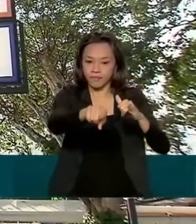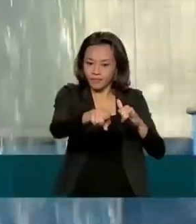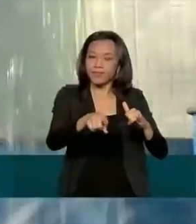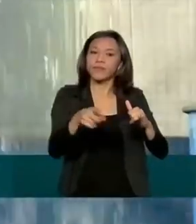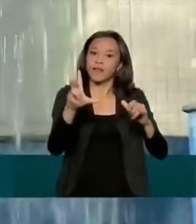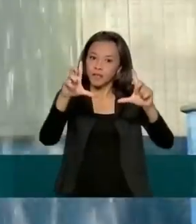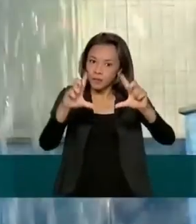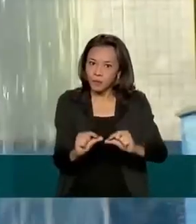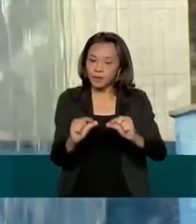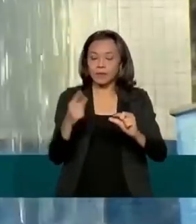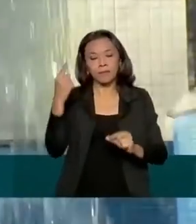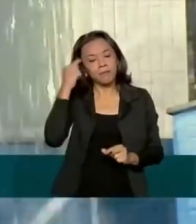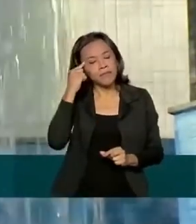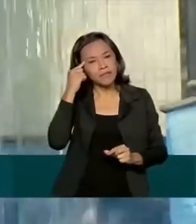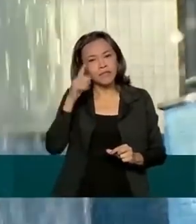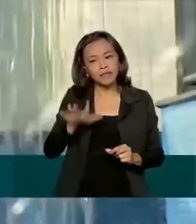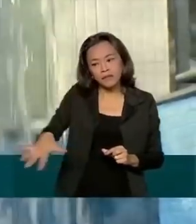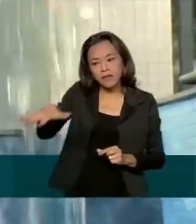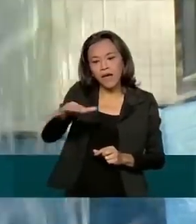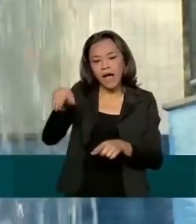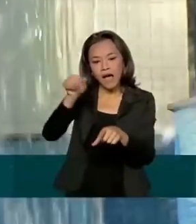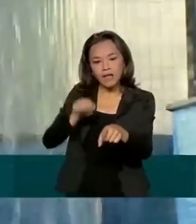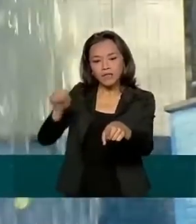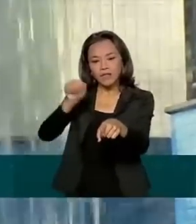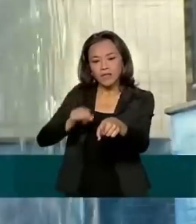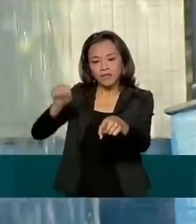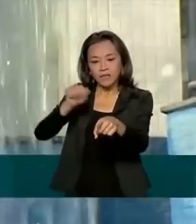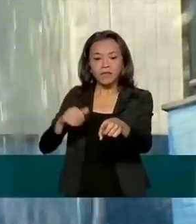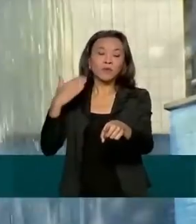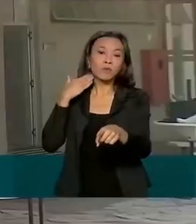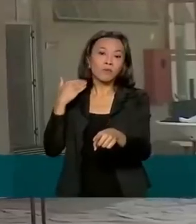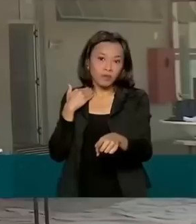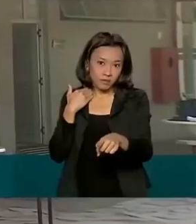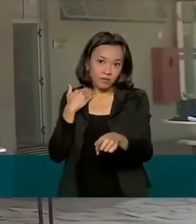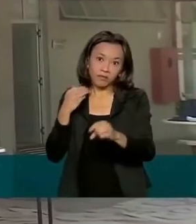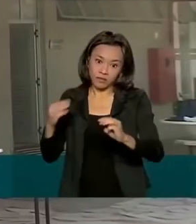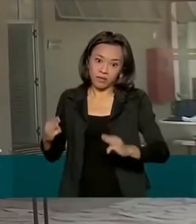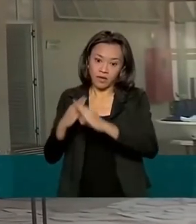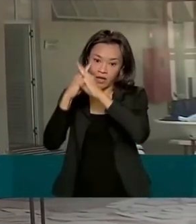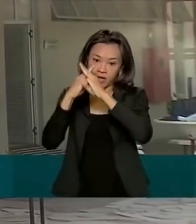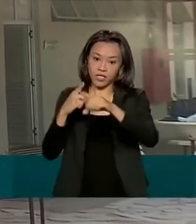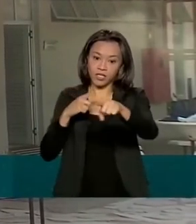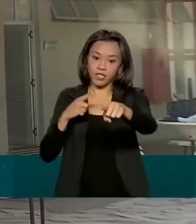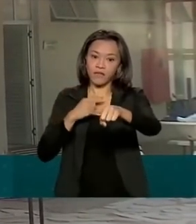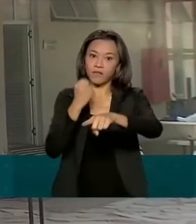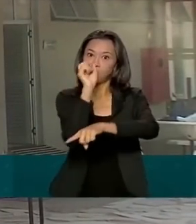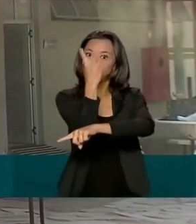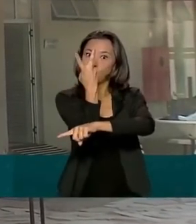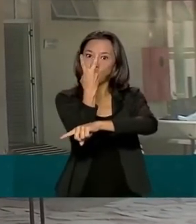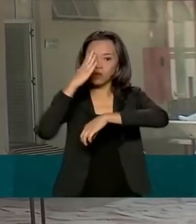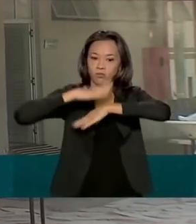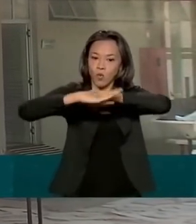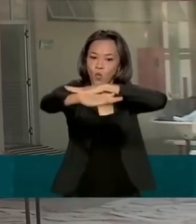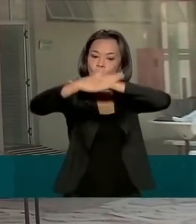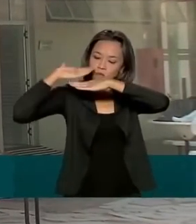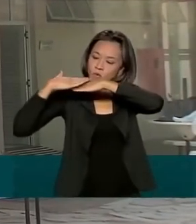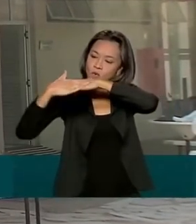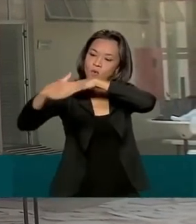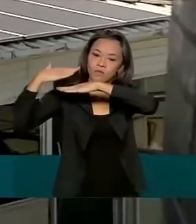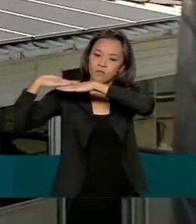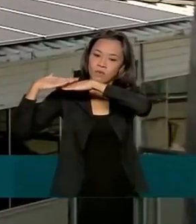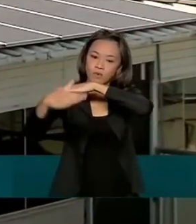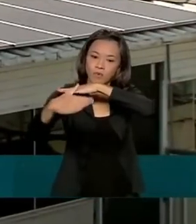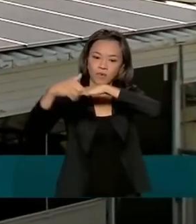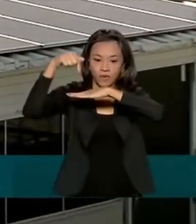economia, a Associação do Pessoal da Caixa Econômica Federal, em Brasília, instalou duas usinas fotovoltaicas na sede da